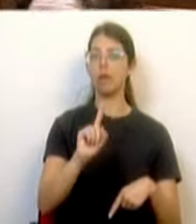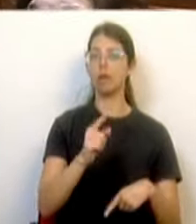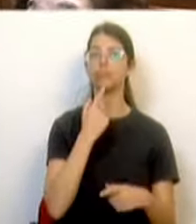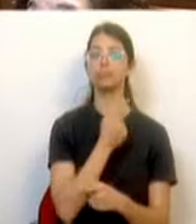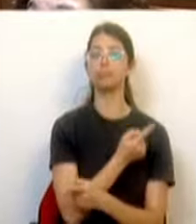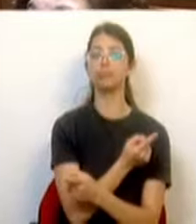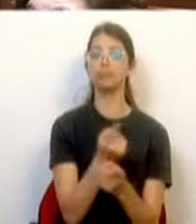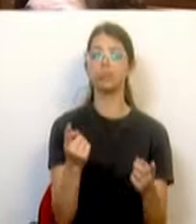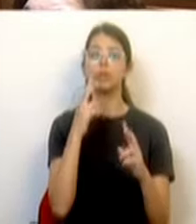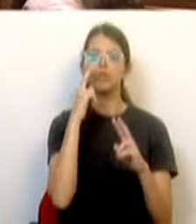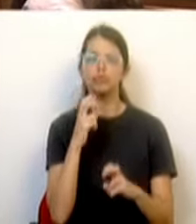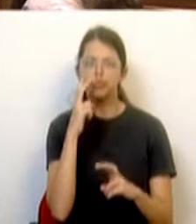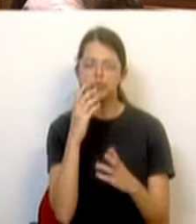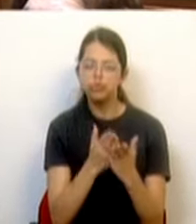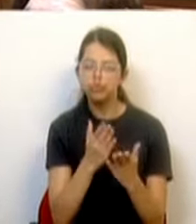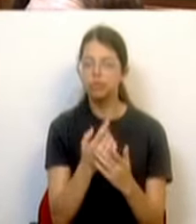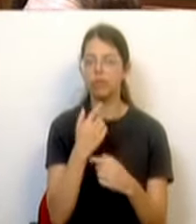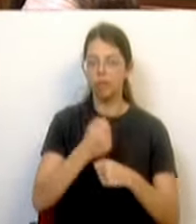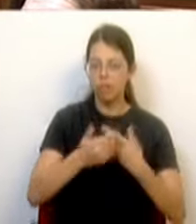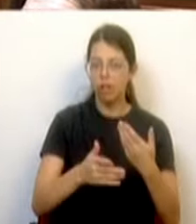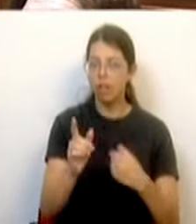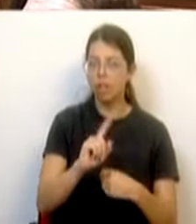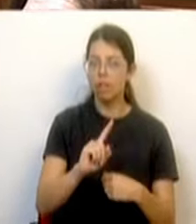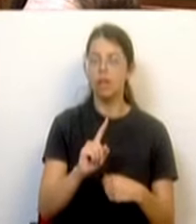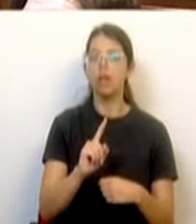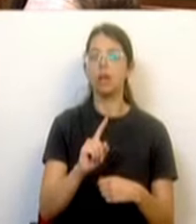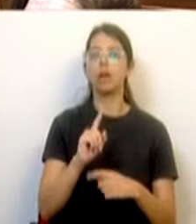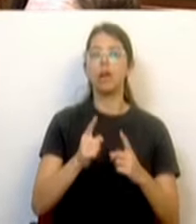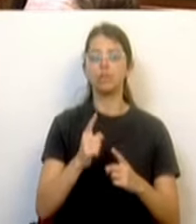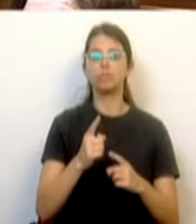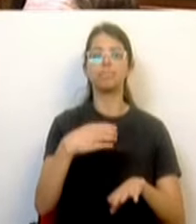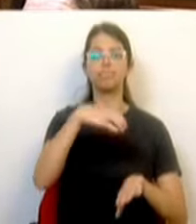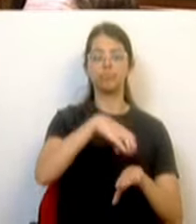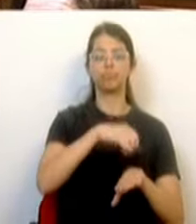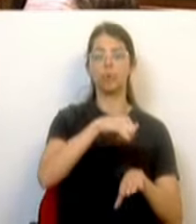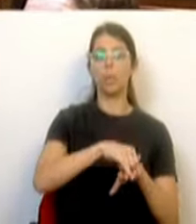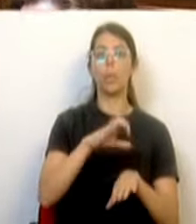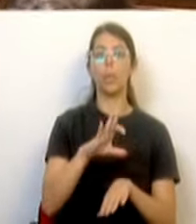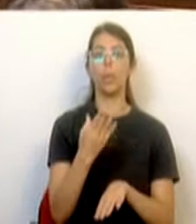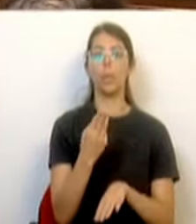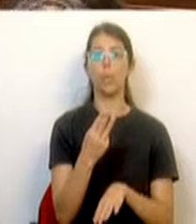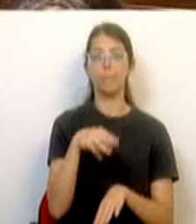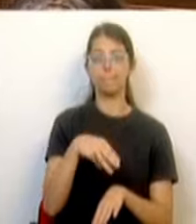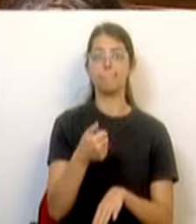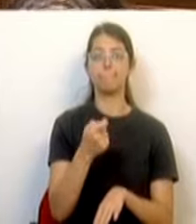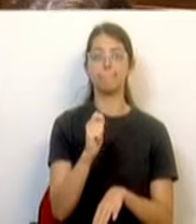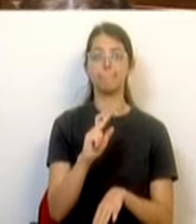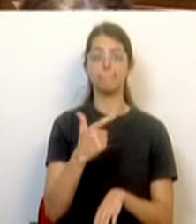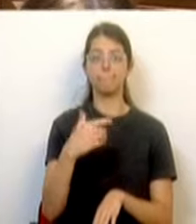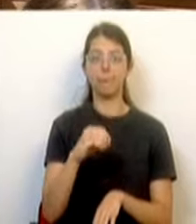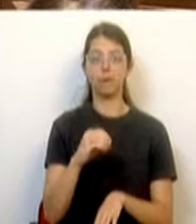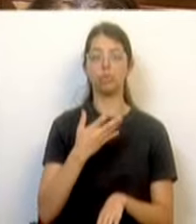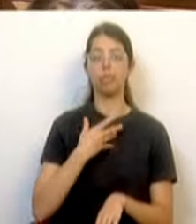não anunciou fazer estudos, anunciou reforçar a capacidade do aeroporto Humberto Delgado. Reforçar a capacidade em número de